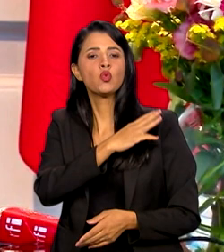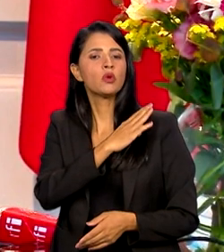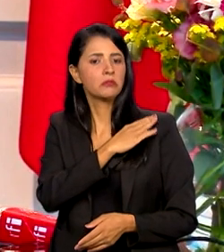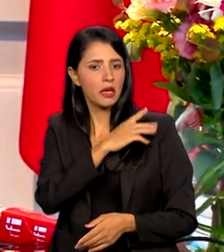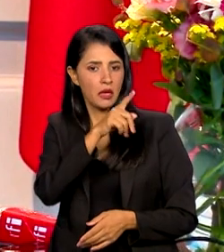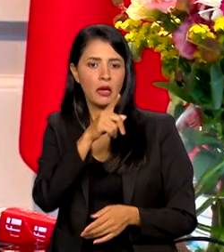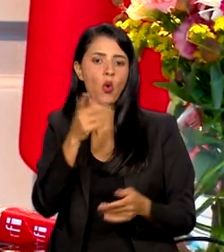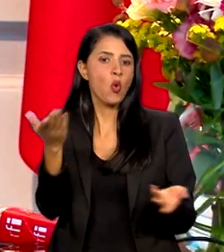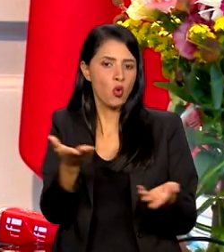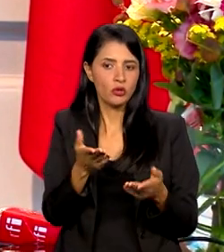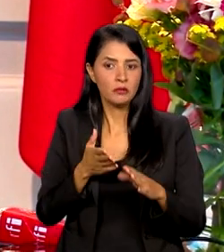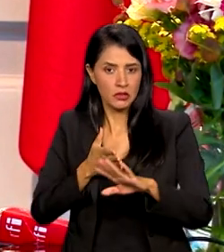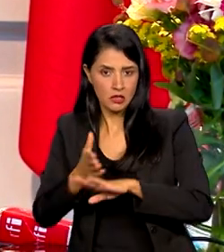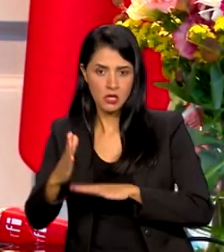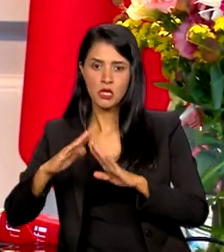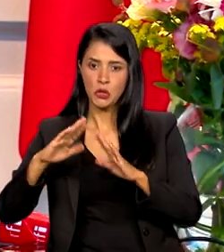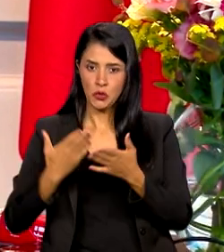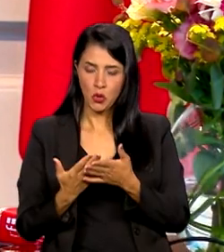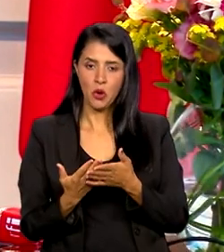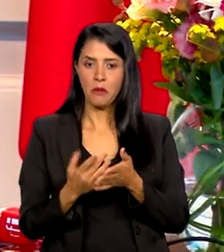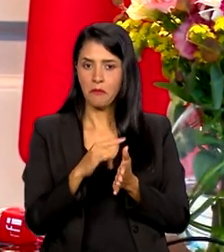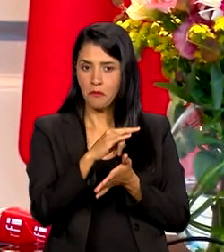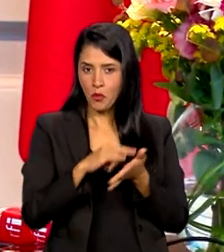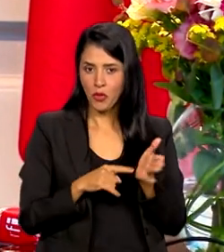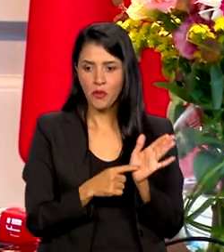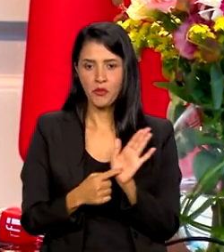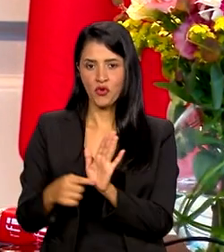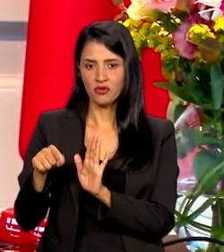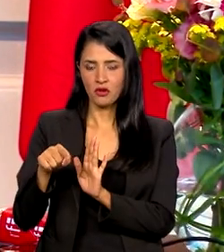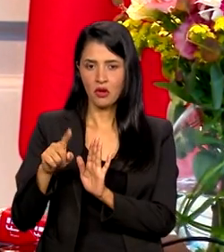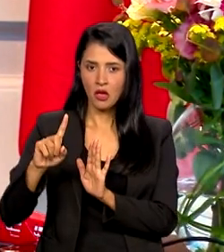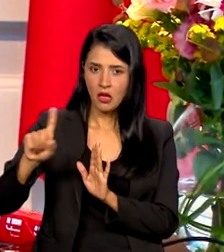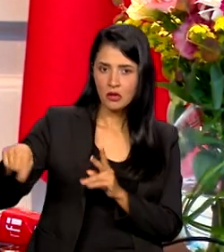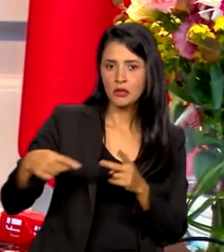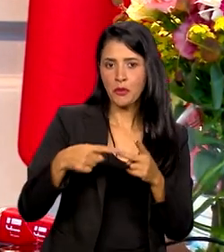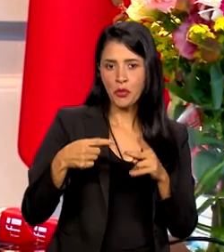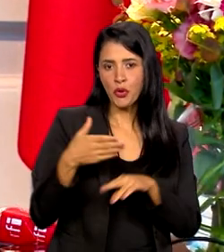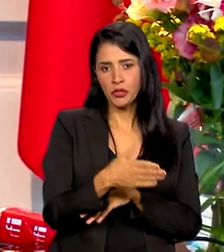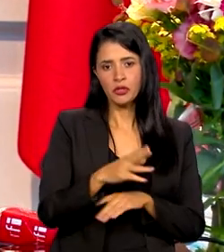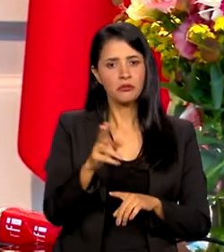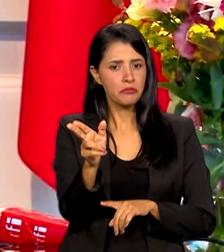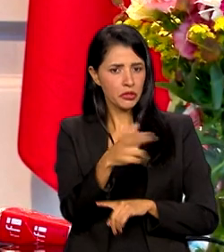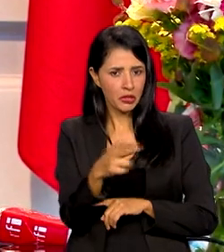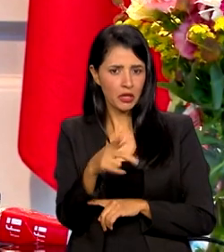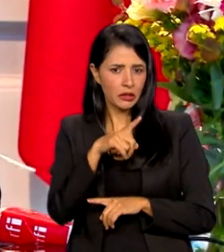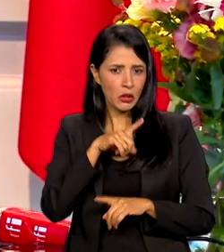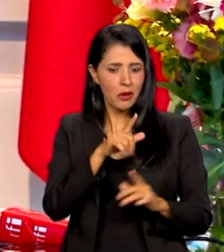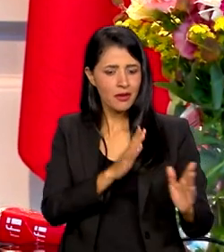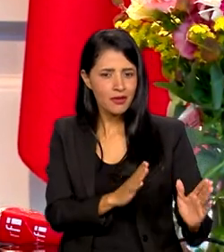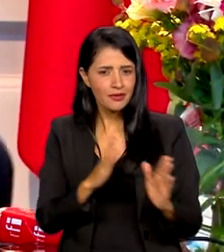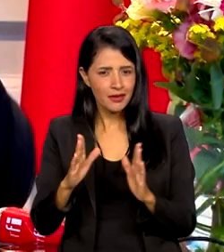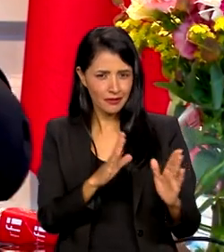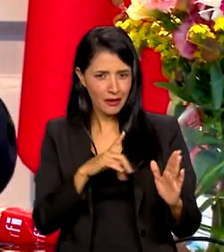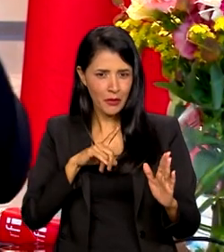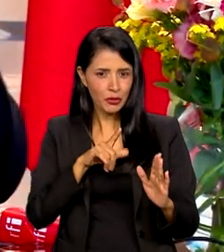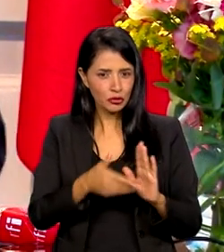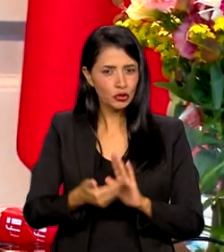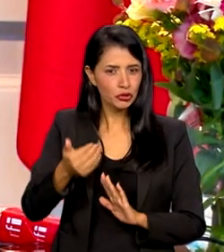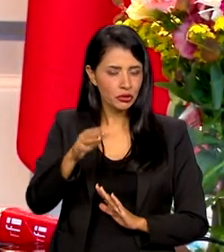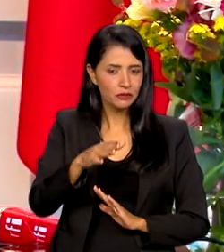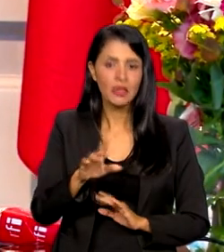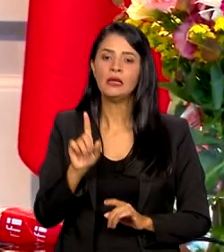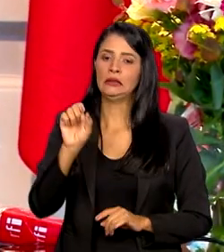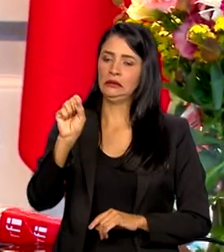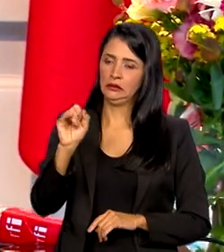escola e apresentar esse documento depois de ter essa etapa da embaixada. Então, isso elimina... Elimina. Isso vai facilitar...